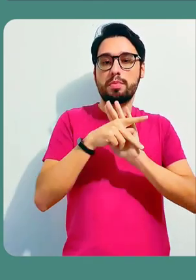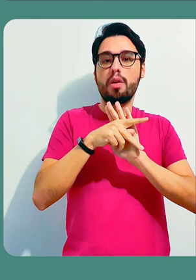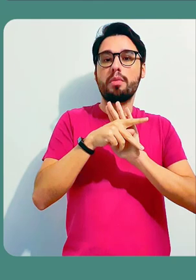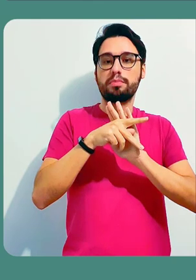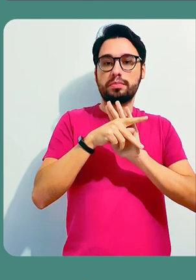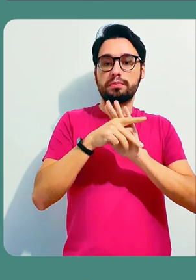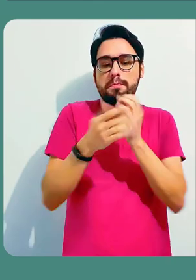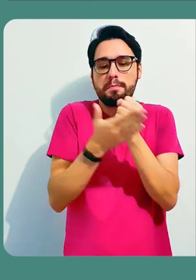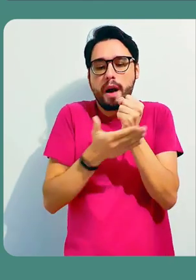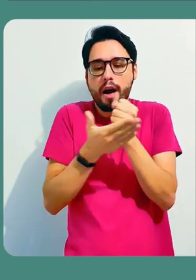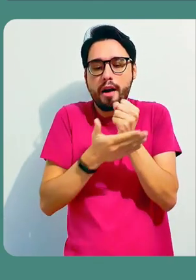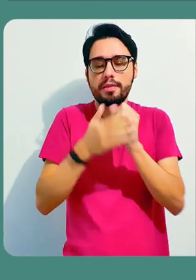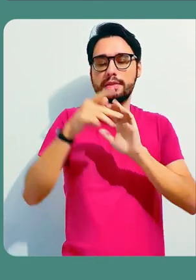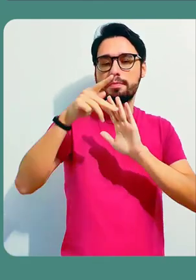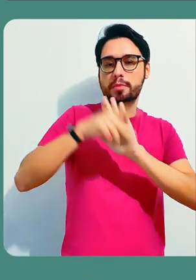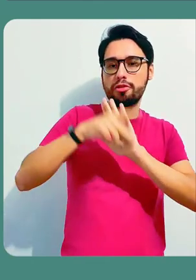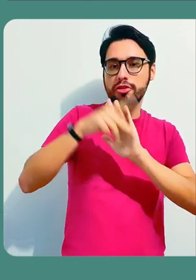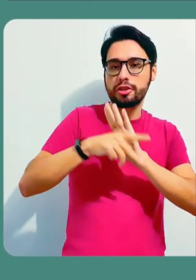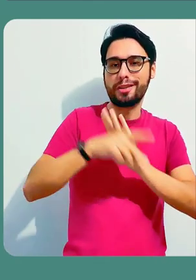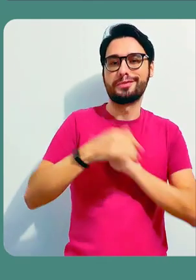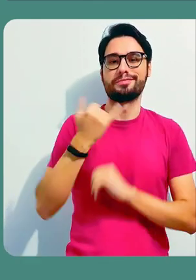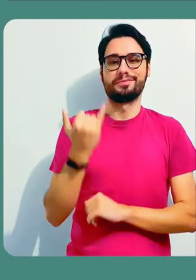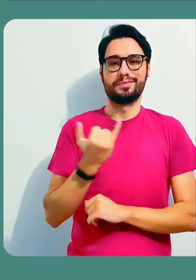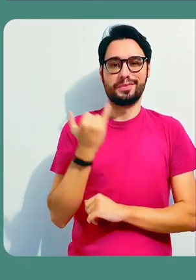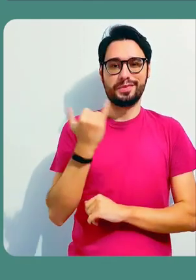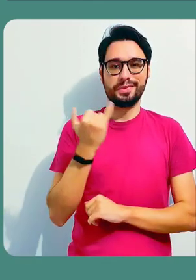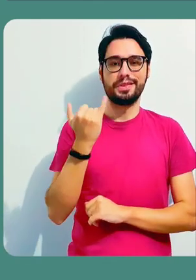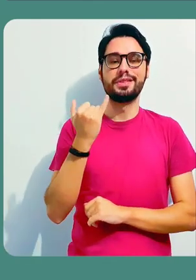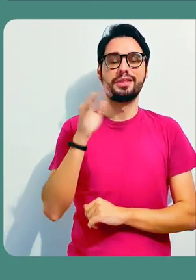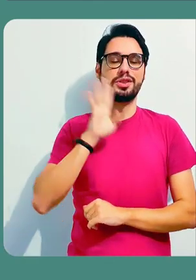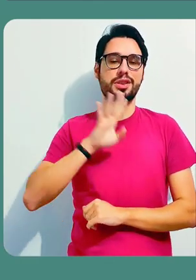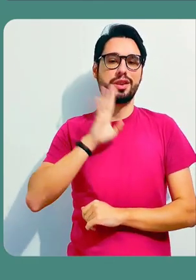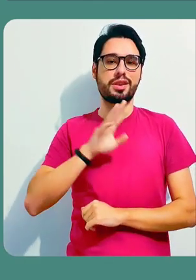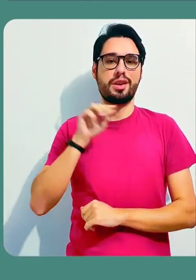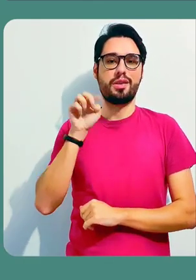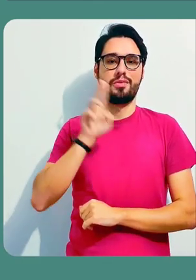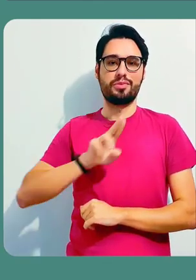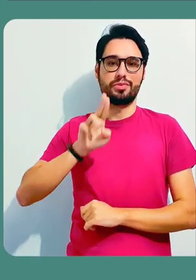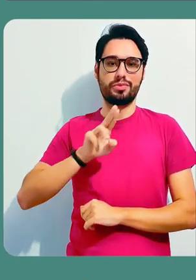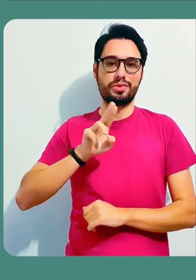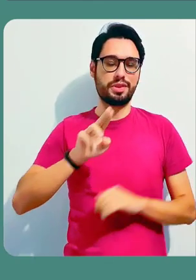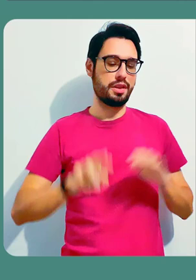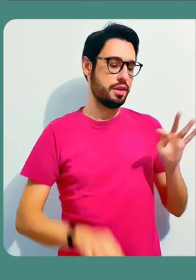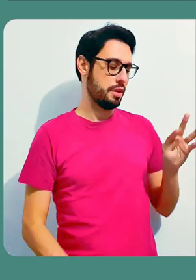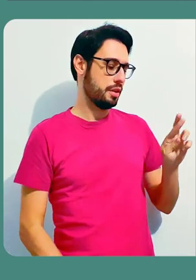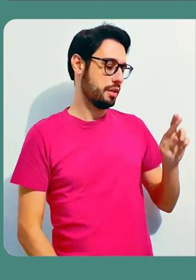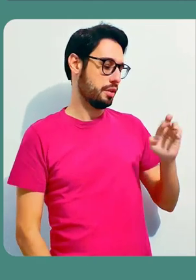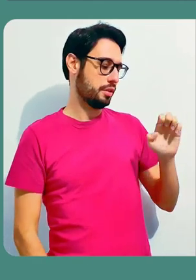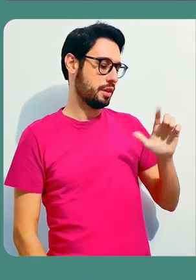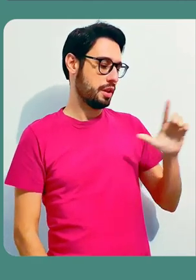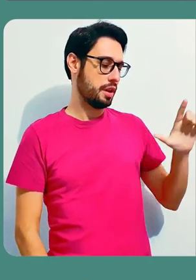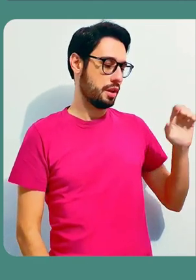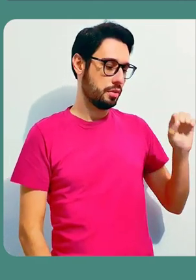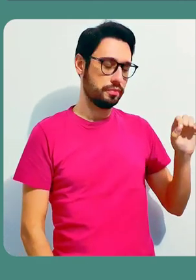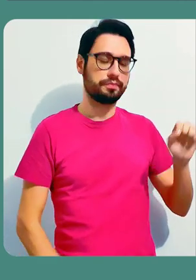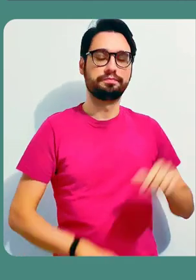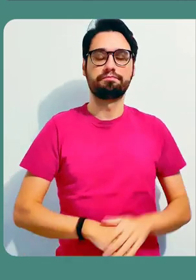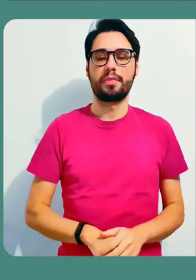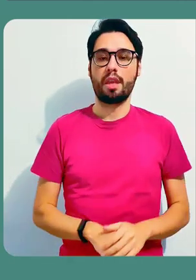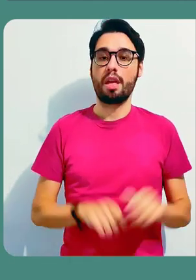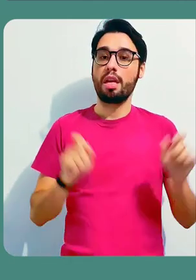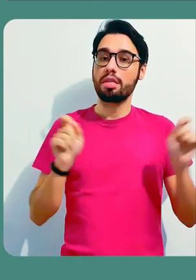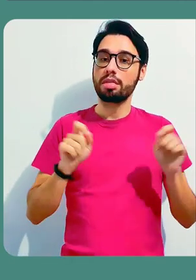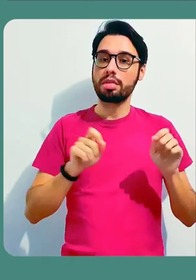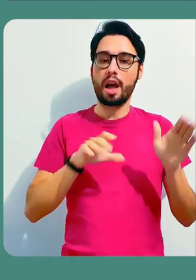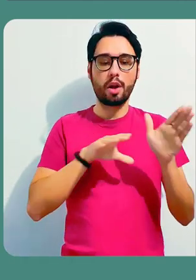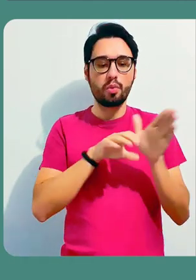com ensino baseado em projetos ou ensino baseado em problemas, essa ferramenta pode ser muito interessante para você.